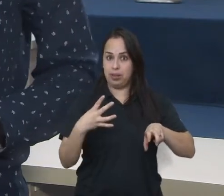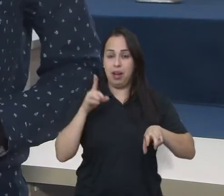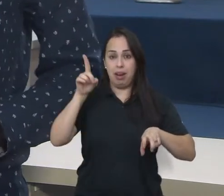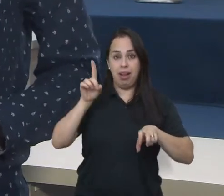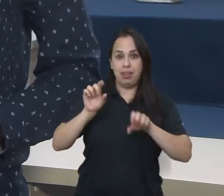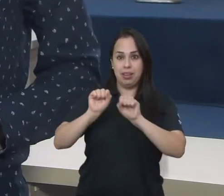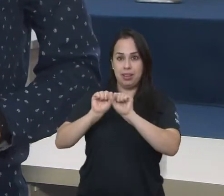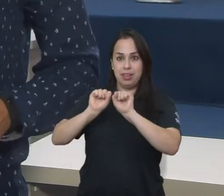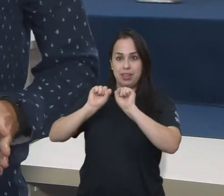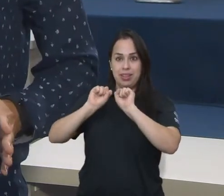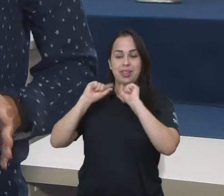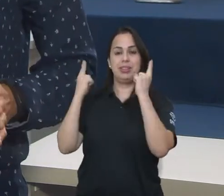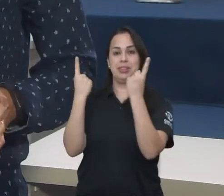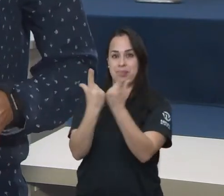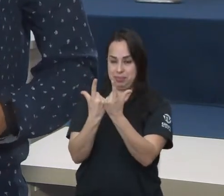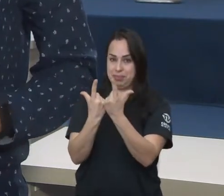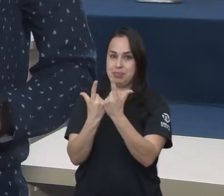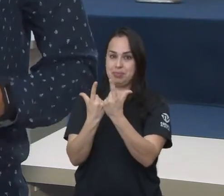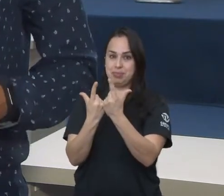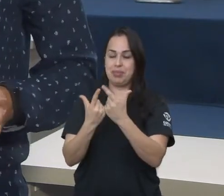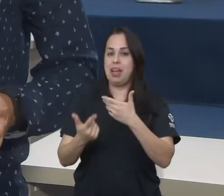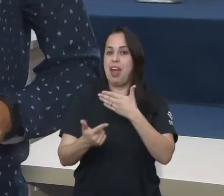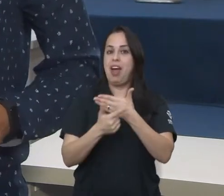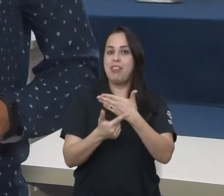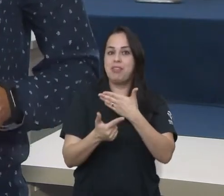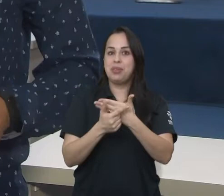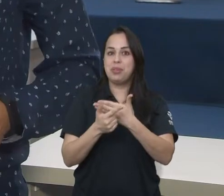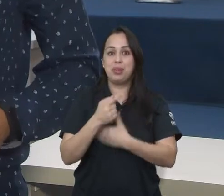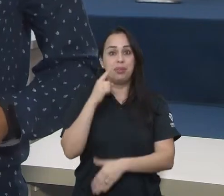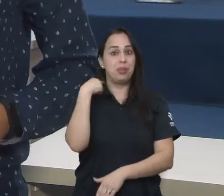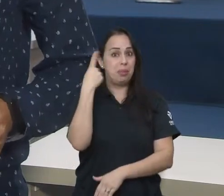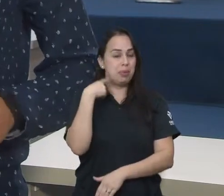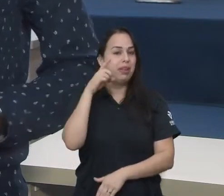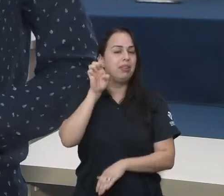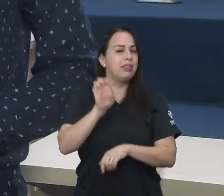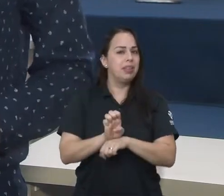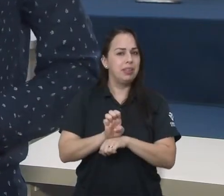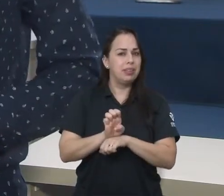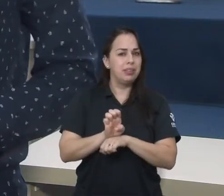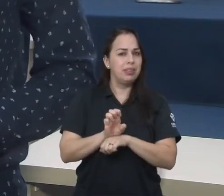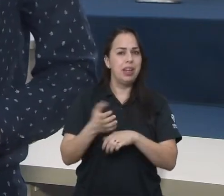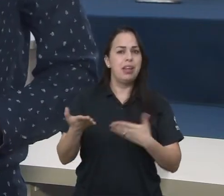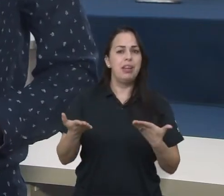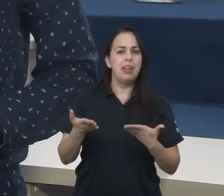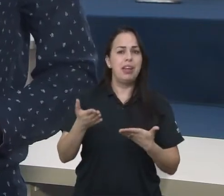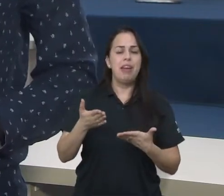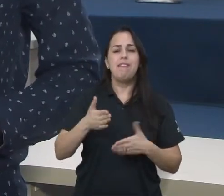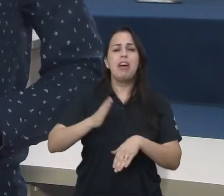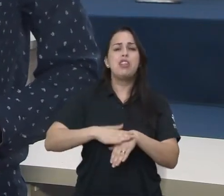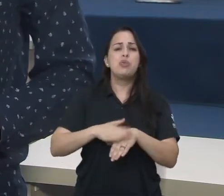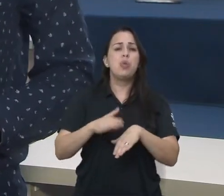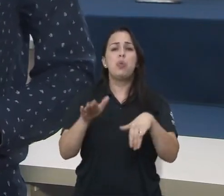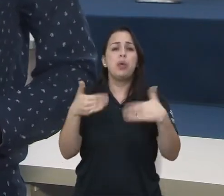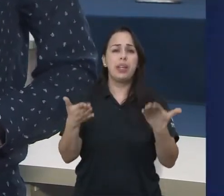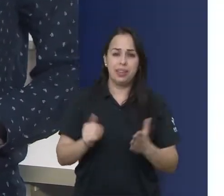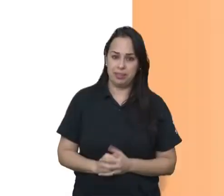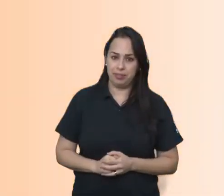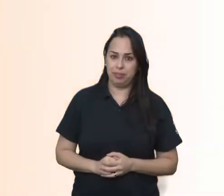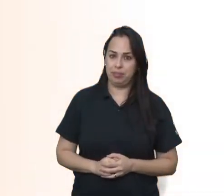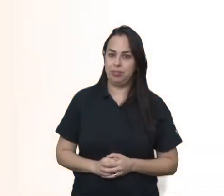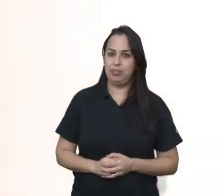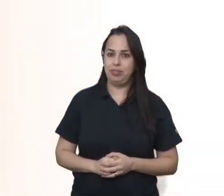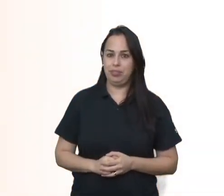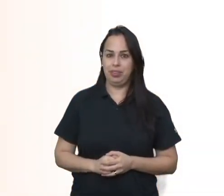de São Paulo. Estamos falando do cargo de deputado estadual. Mas, afinal de contas, o que faz um deputado estadual?